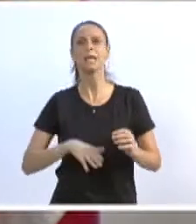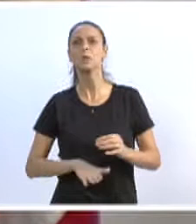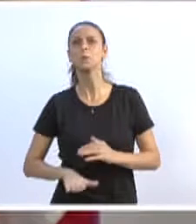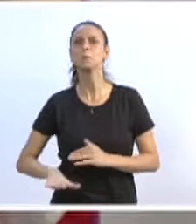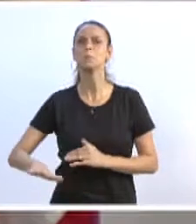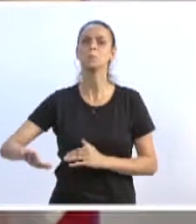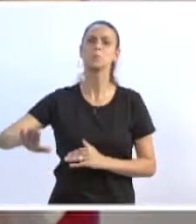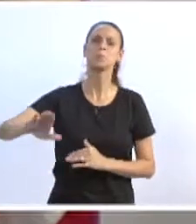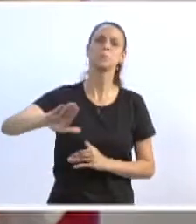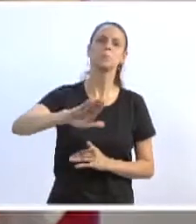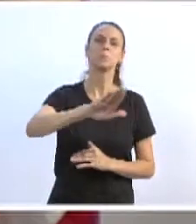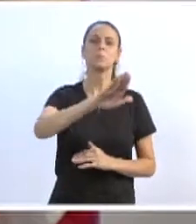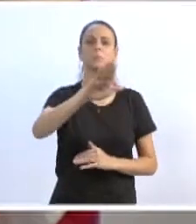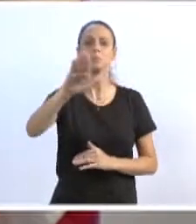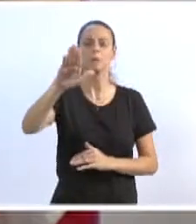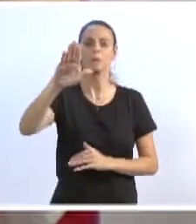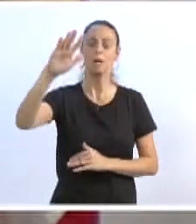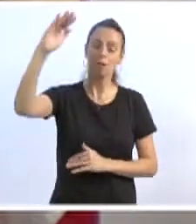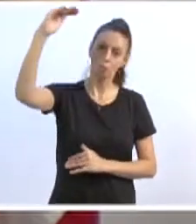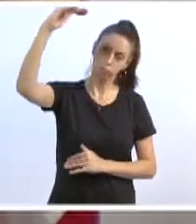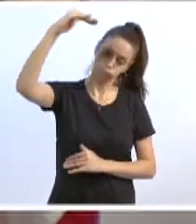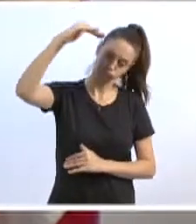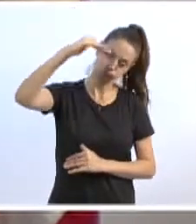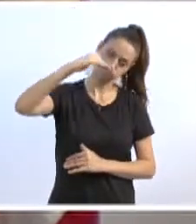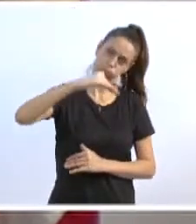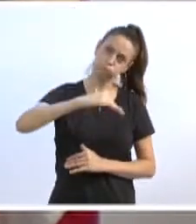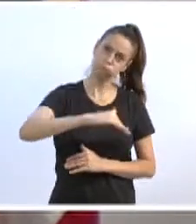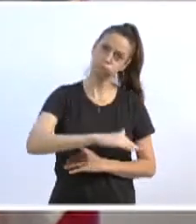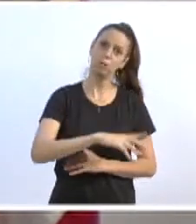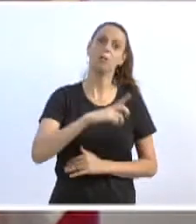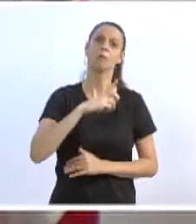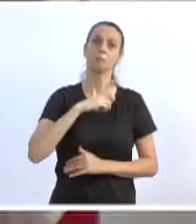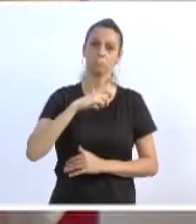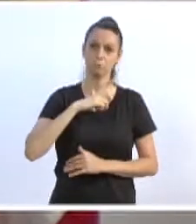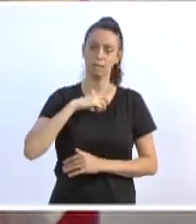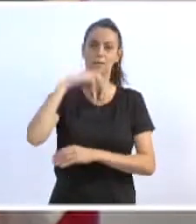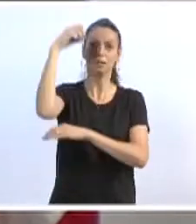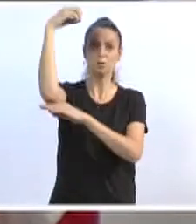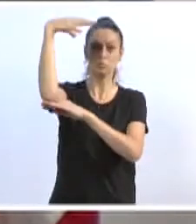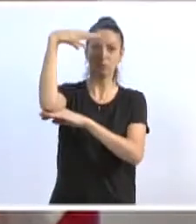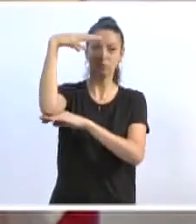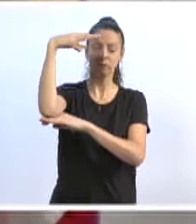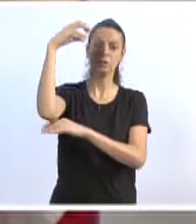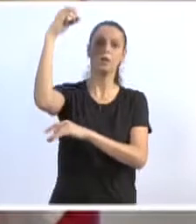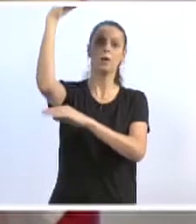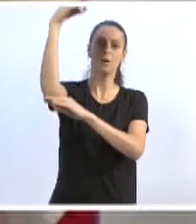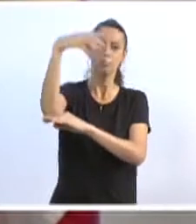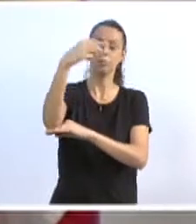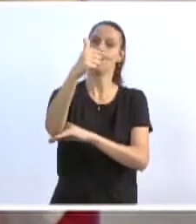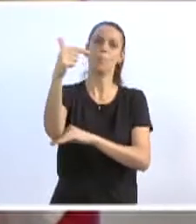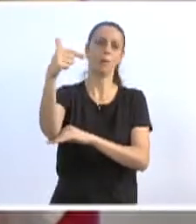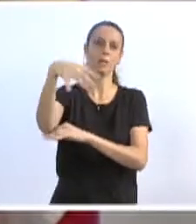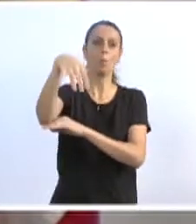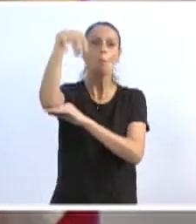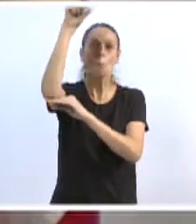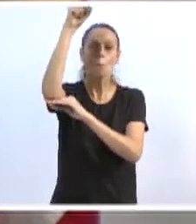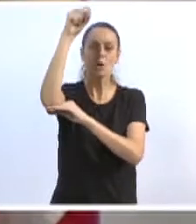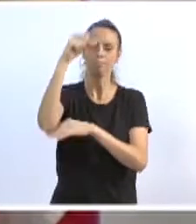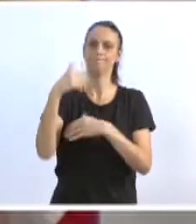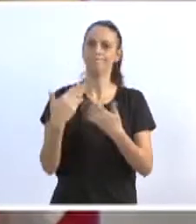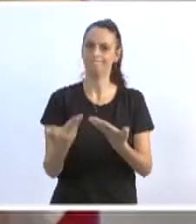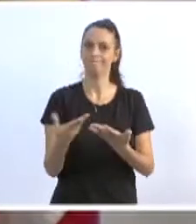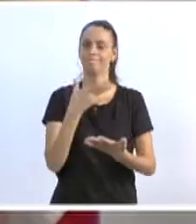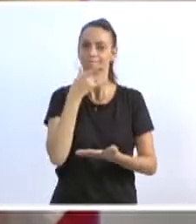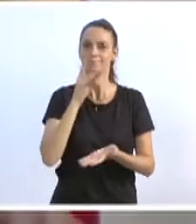Vila, ao longo da Serra da Vila, na descida da Serra da Vila, tem braço em um poste, na sequência no outro não tem. Eu acho que essa instalação,